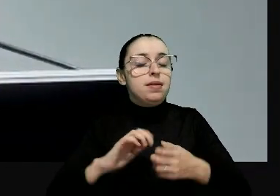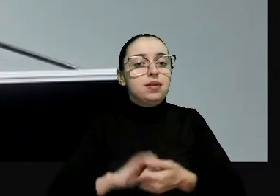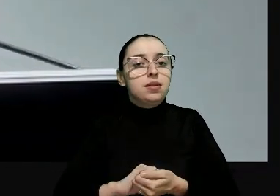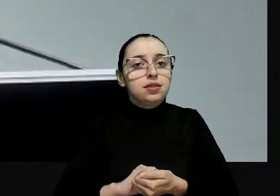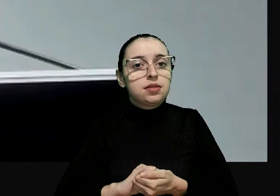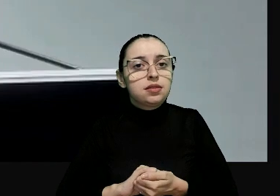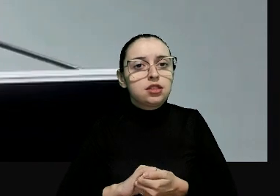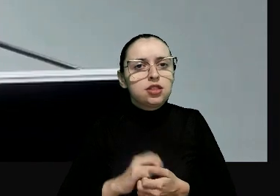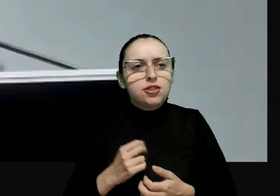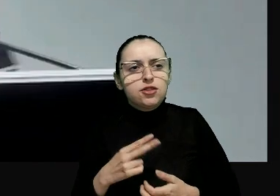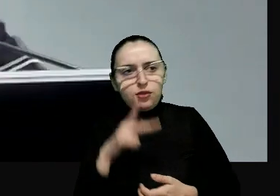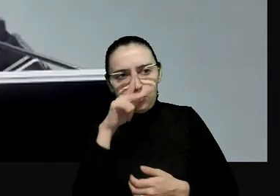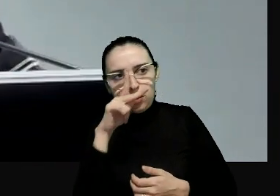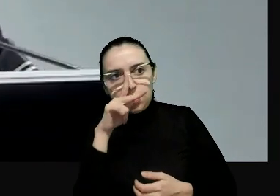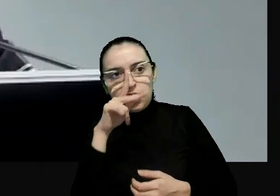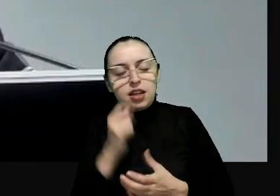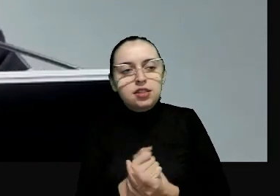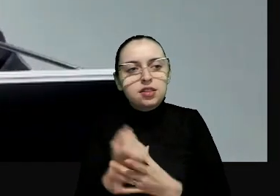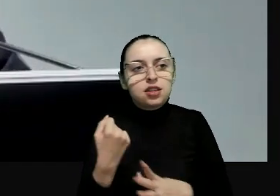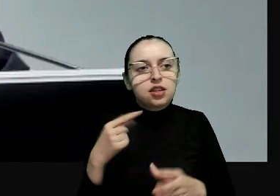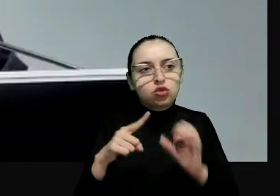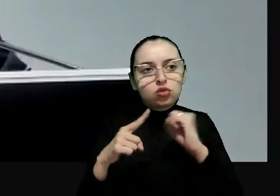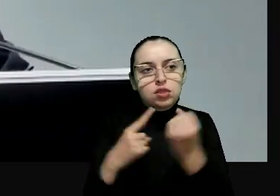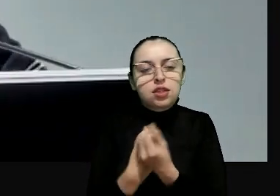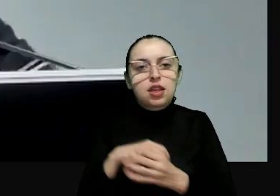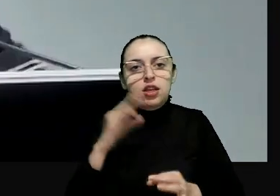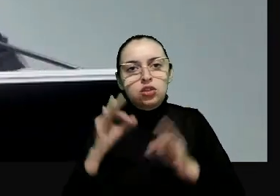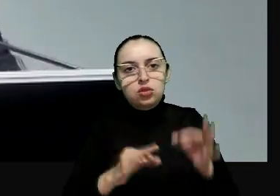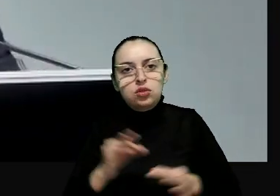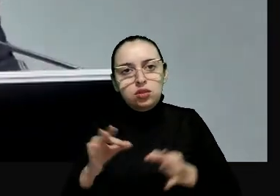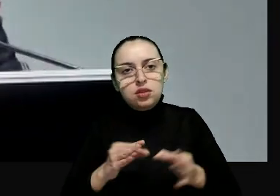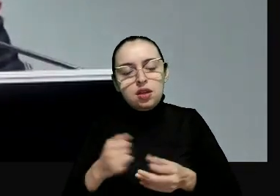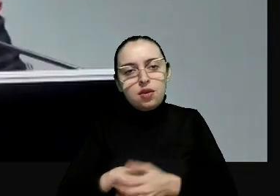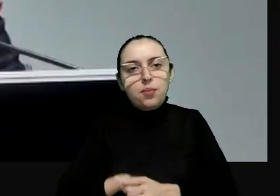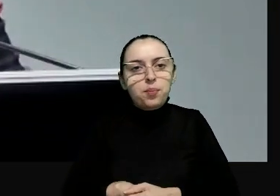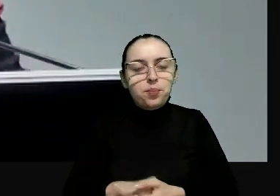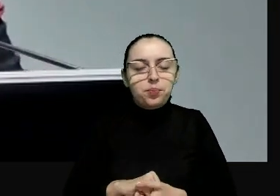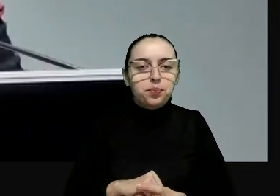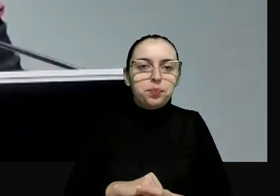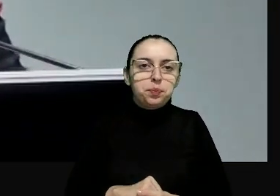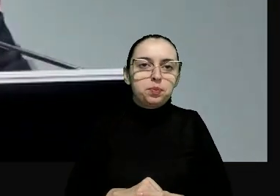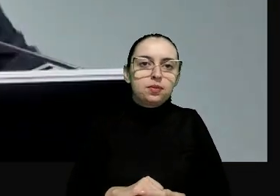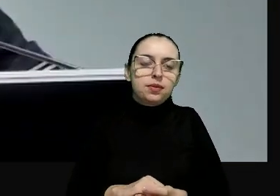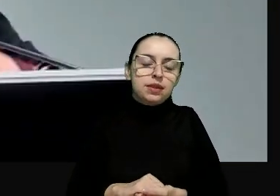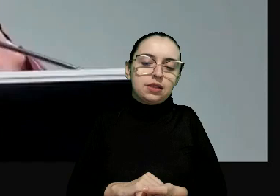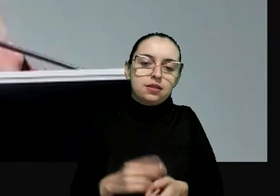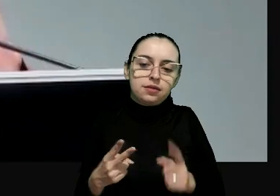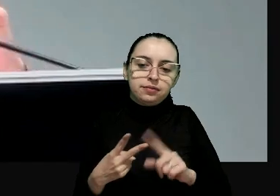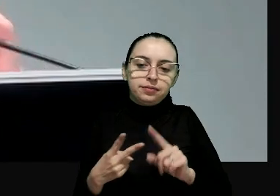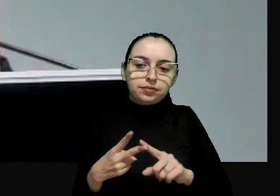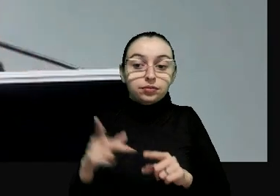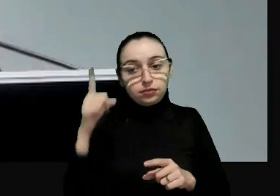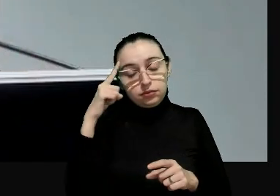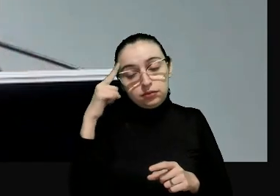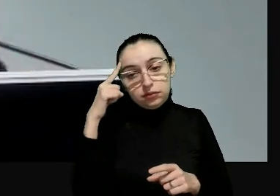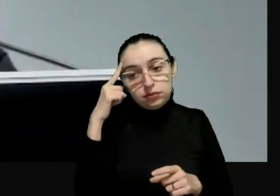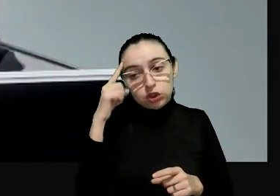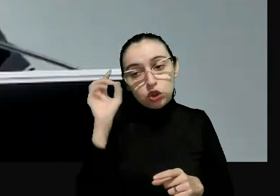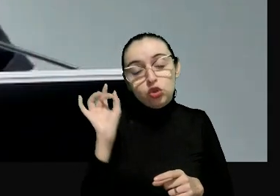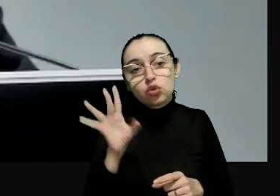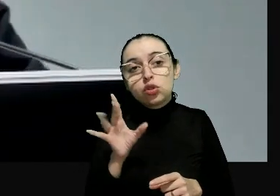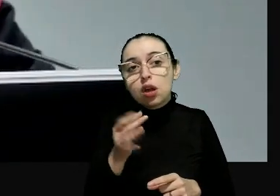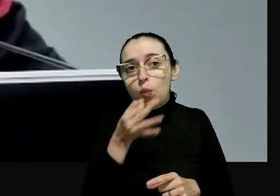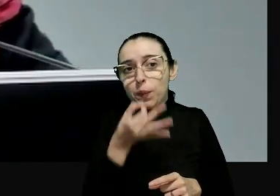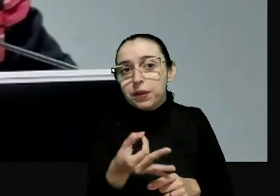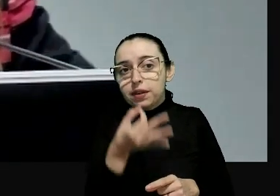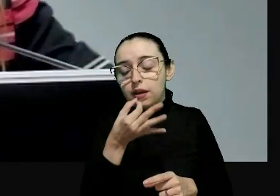fortalecer o Estado Democrático Direito, constitucional e convencional. Segunda ideia, e aqui eu